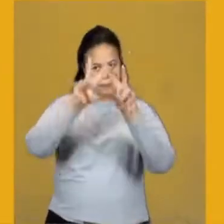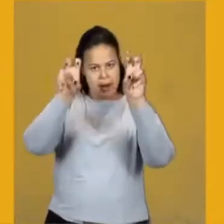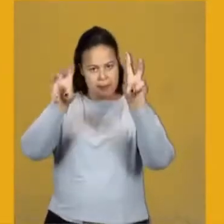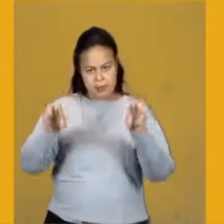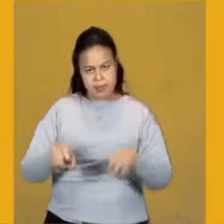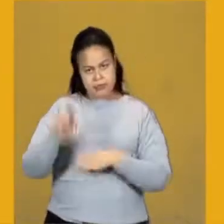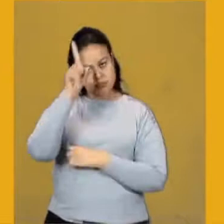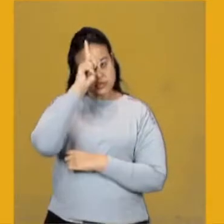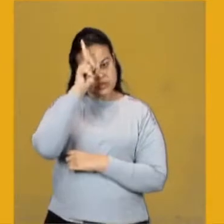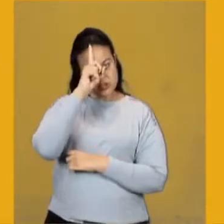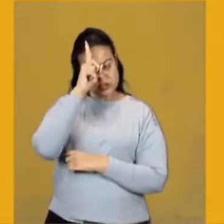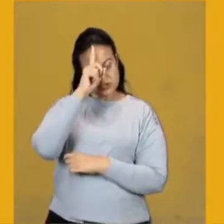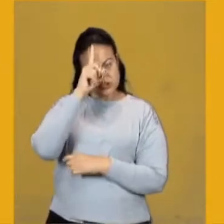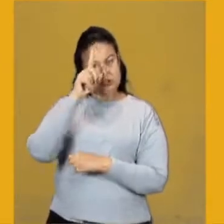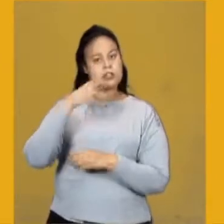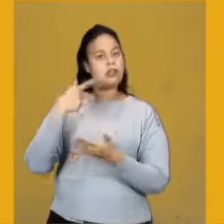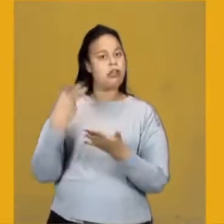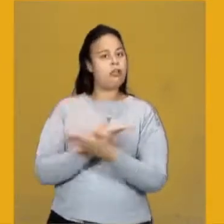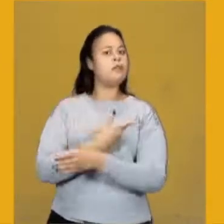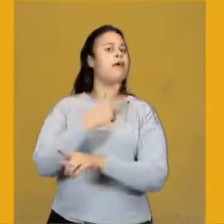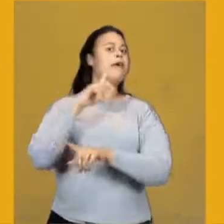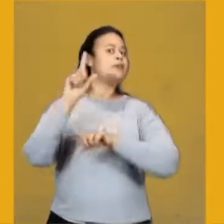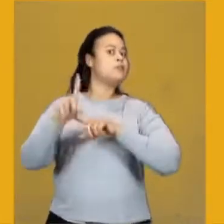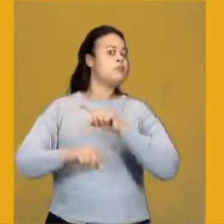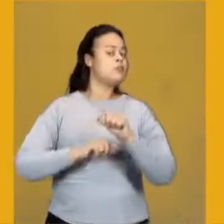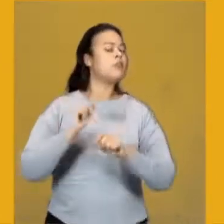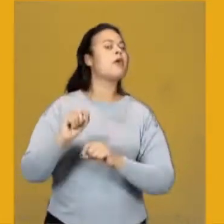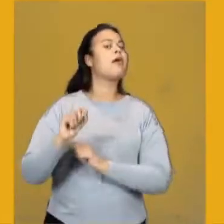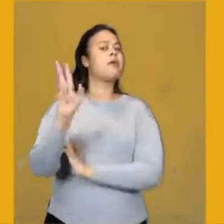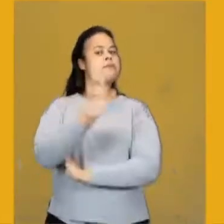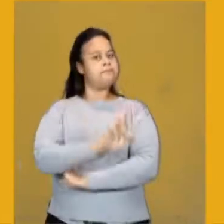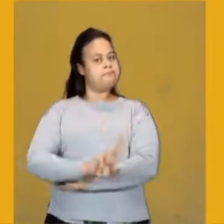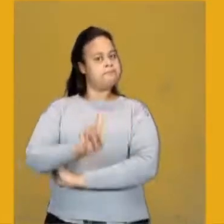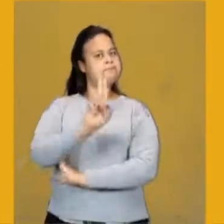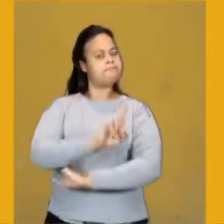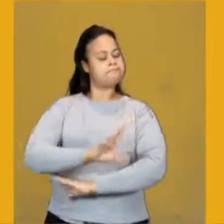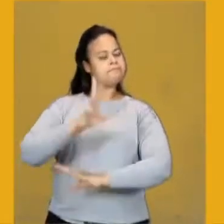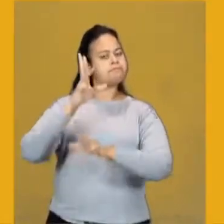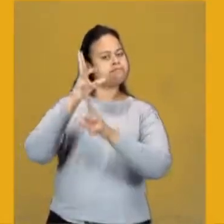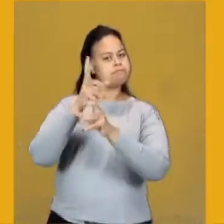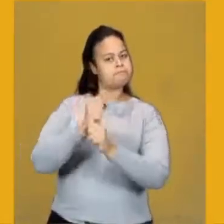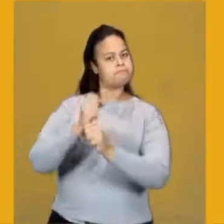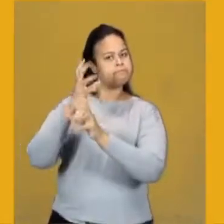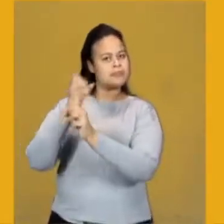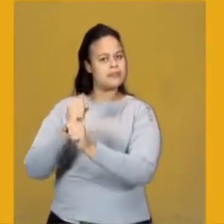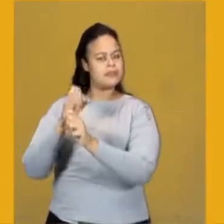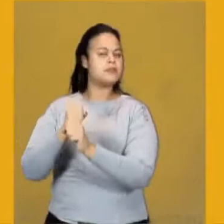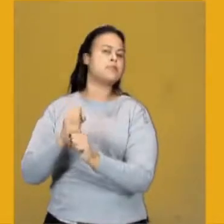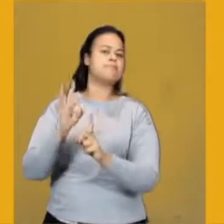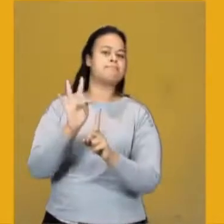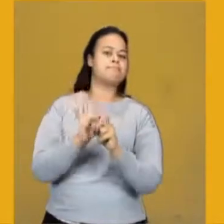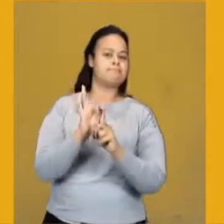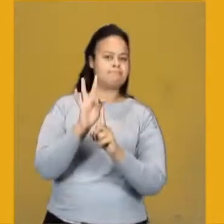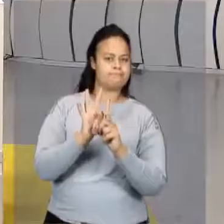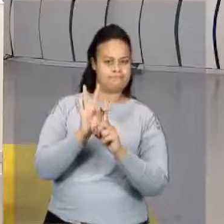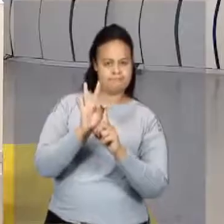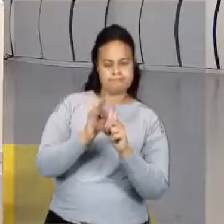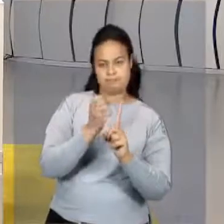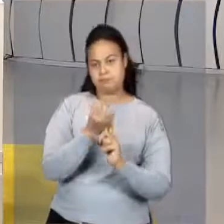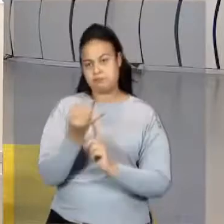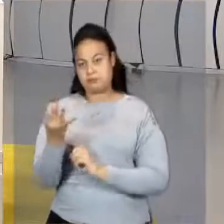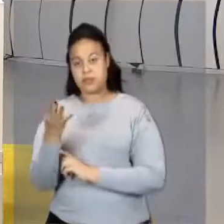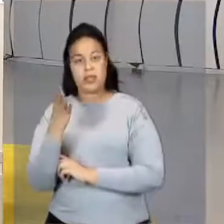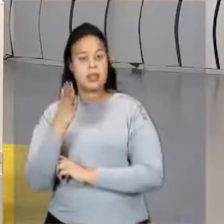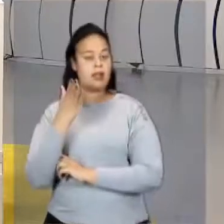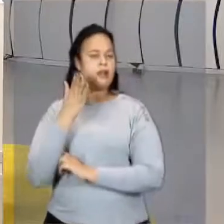a dia nas quais utilizamos a medida de grandeza temperatura. Para ferir uma